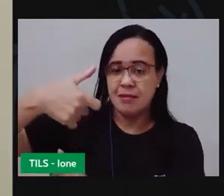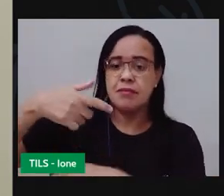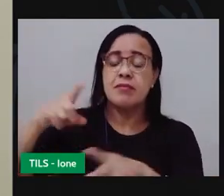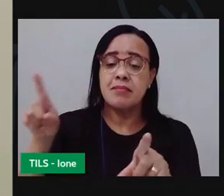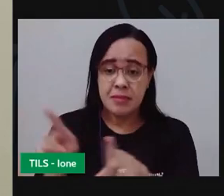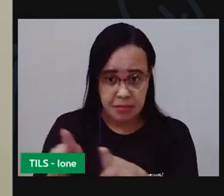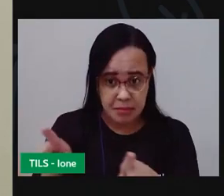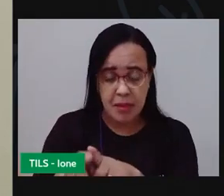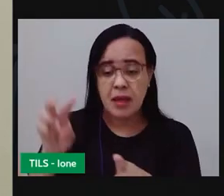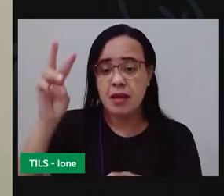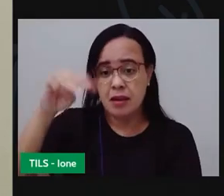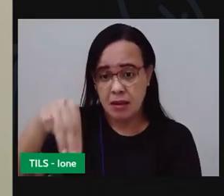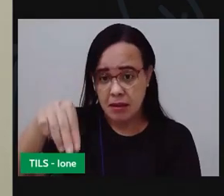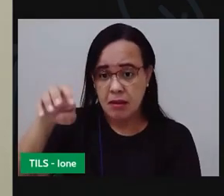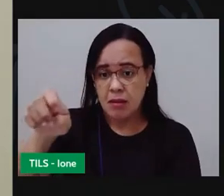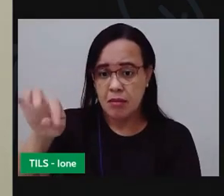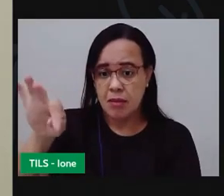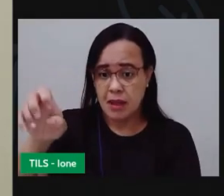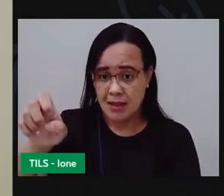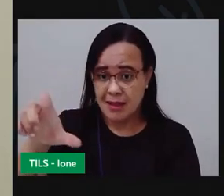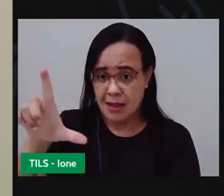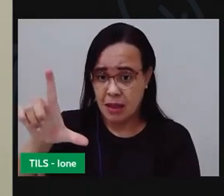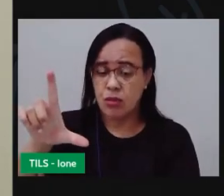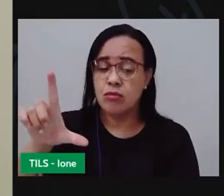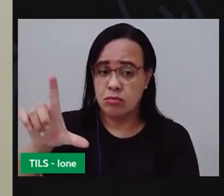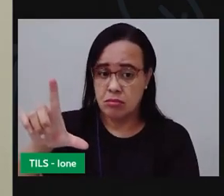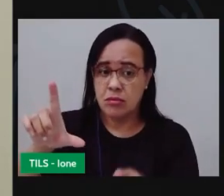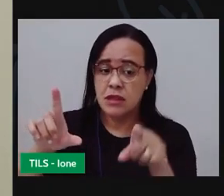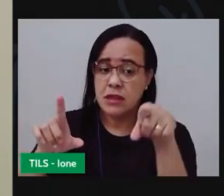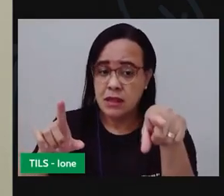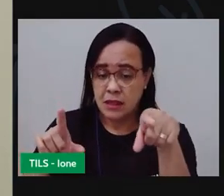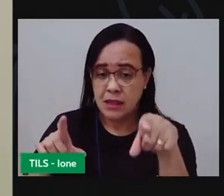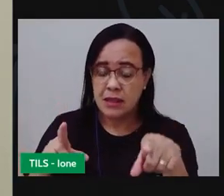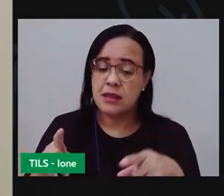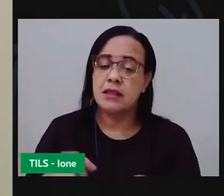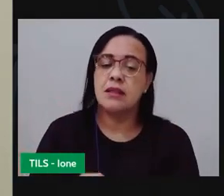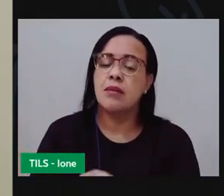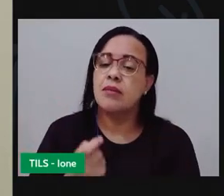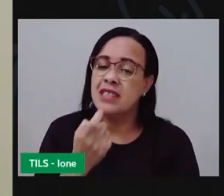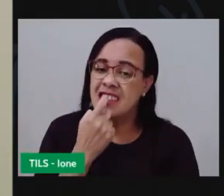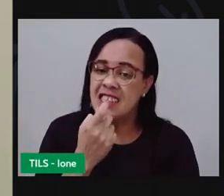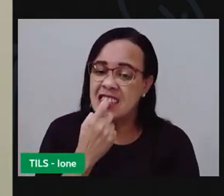E também em embalagem de plástico.